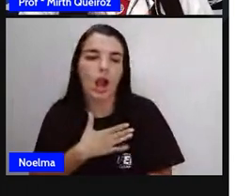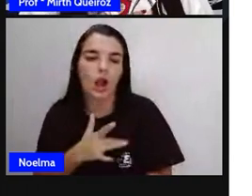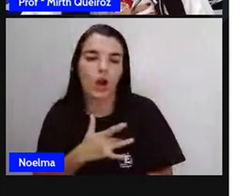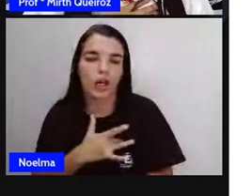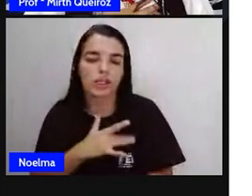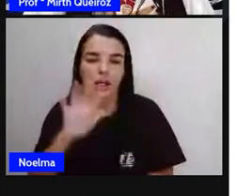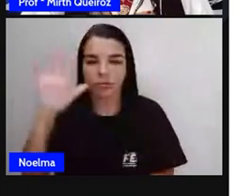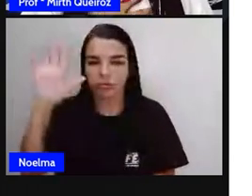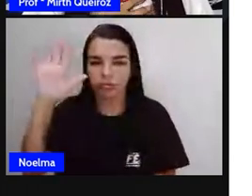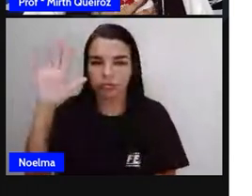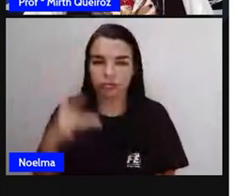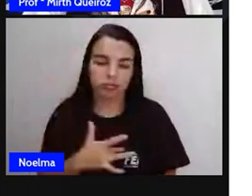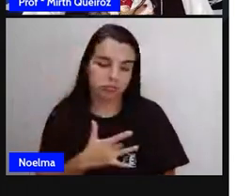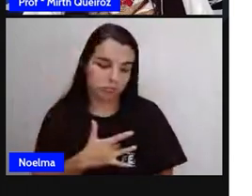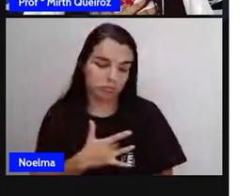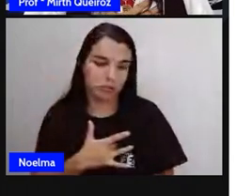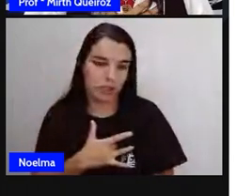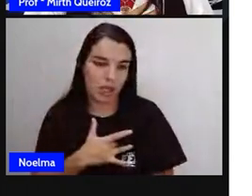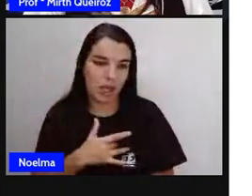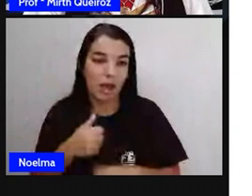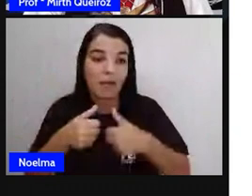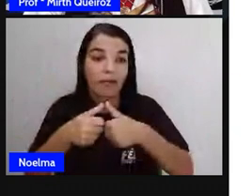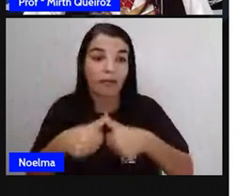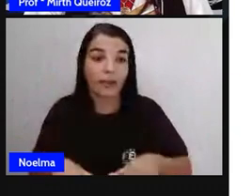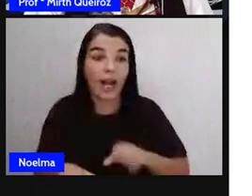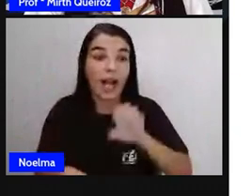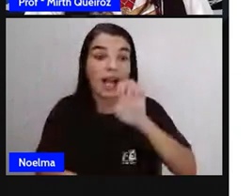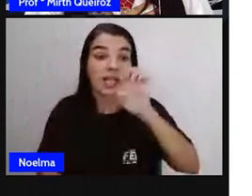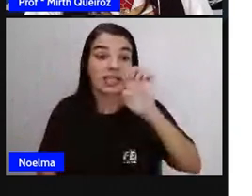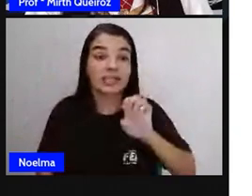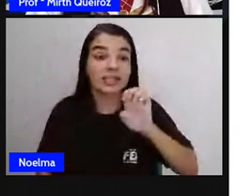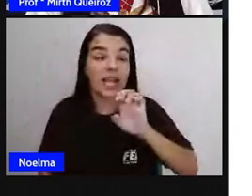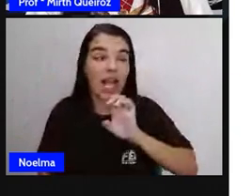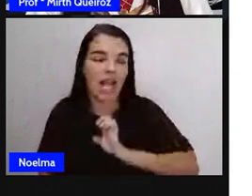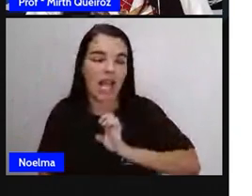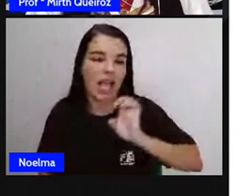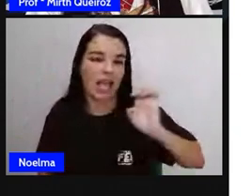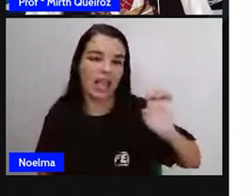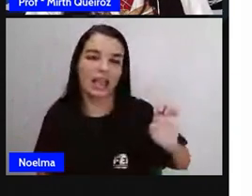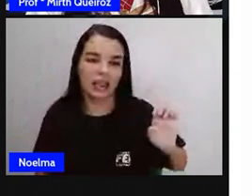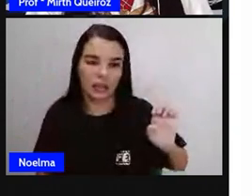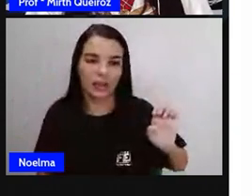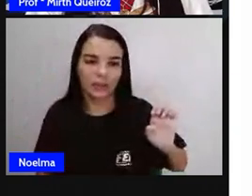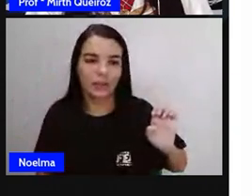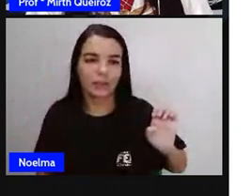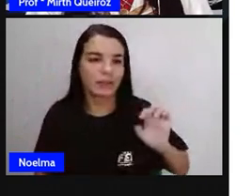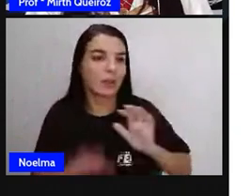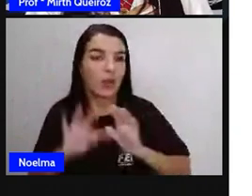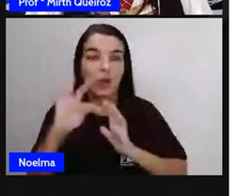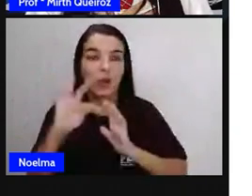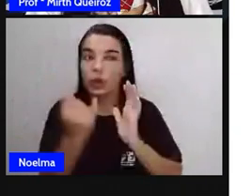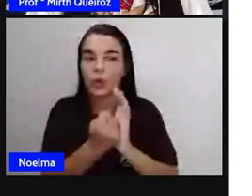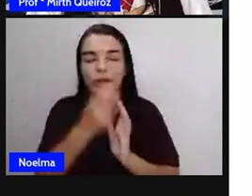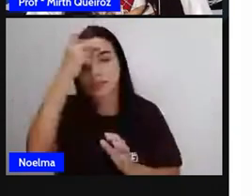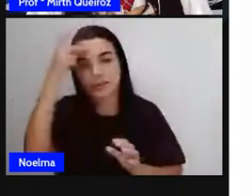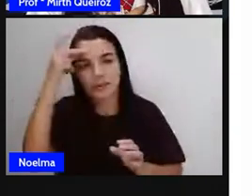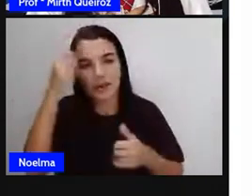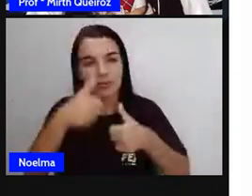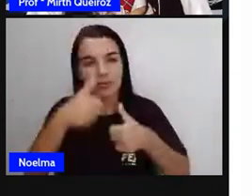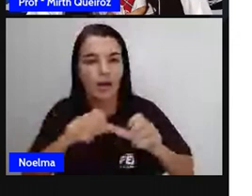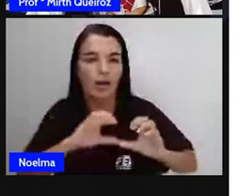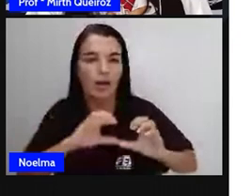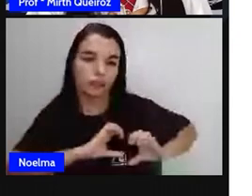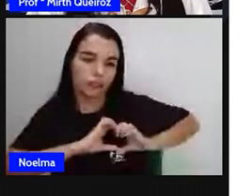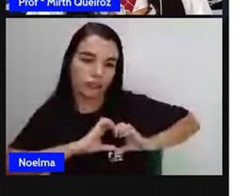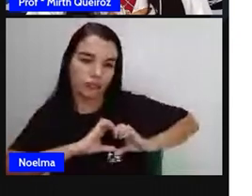O nosso coração, ele fica do lado esquerdo. De todas as pessoas, o coração vai ficar do lado esquerdo. Então, o lado que está o